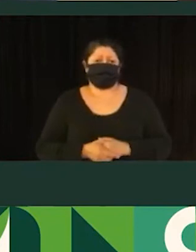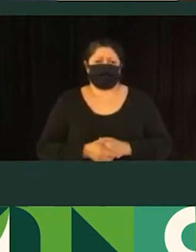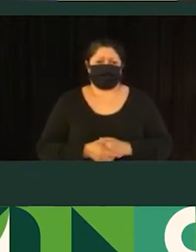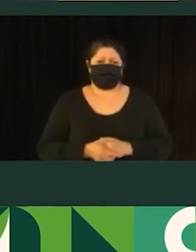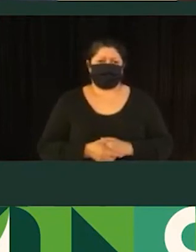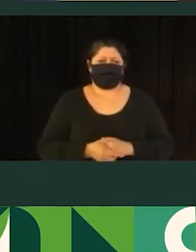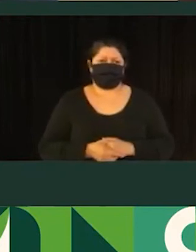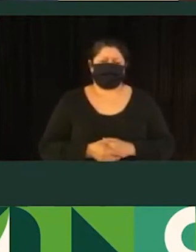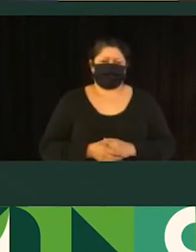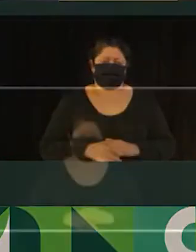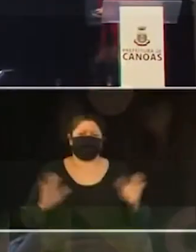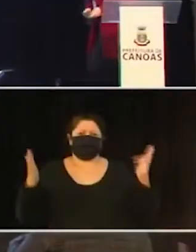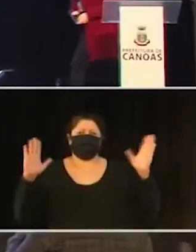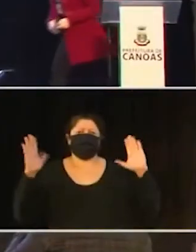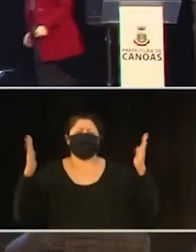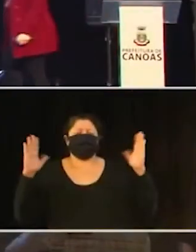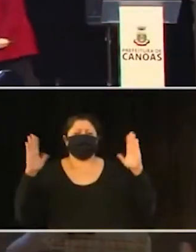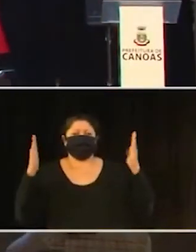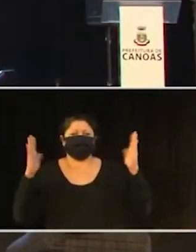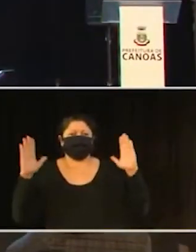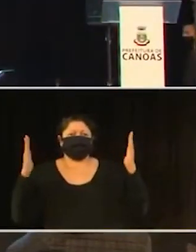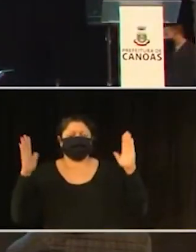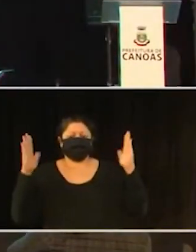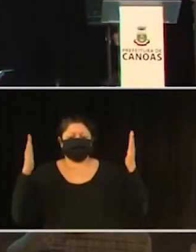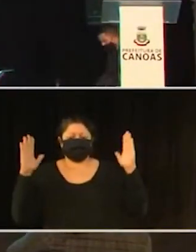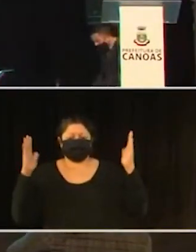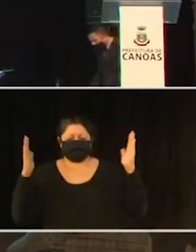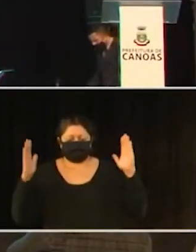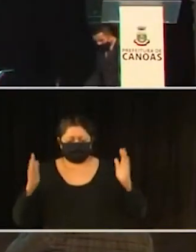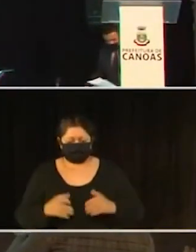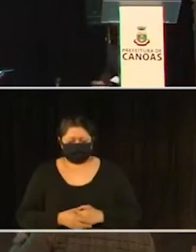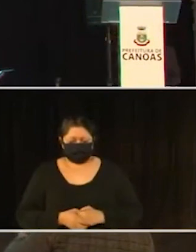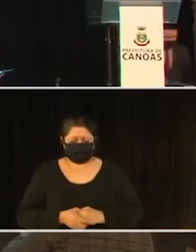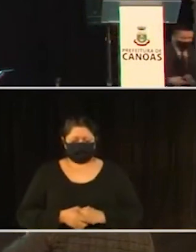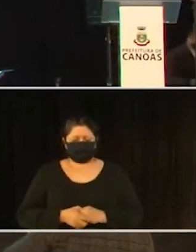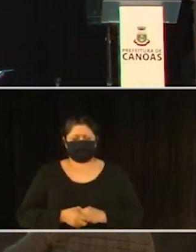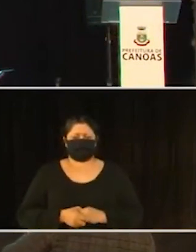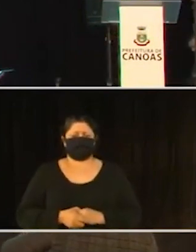Obrigado. Obrigado. Obrigado. Obrigado. Obrigado. Obrigado.